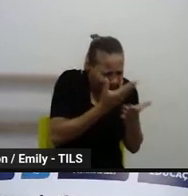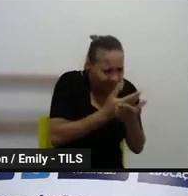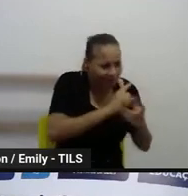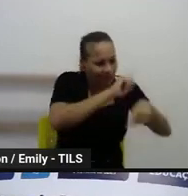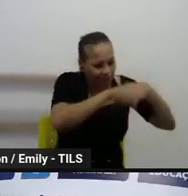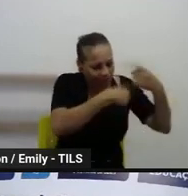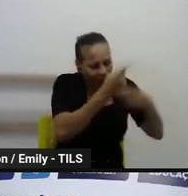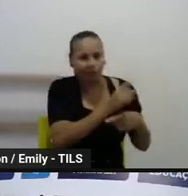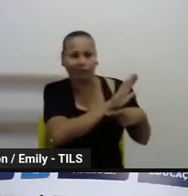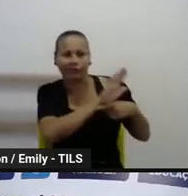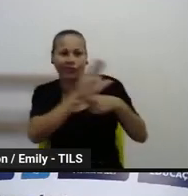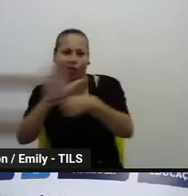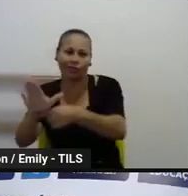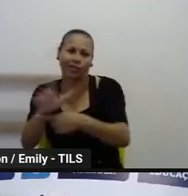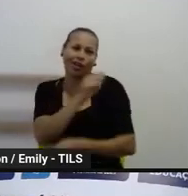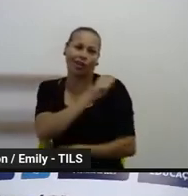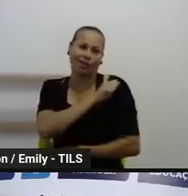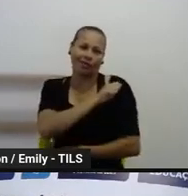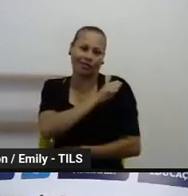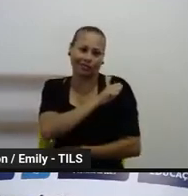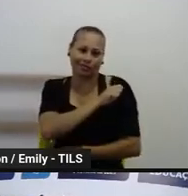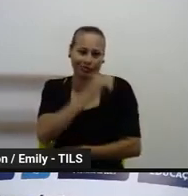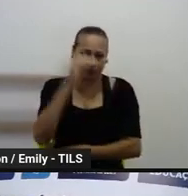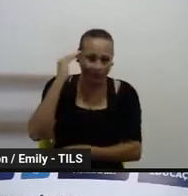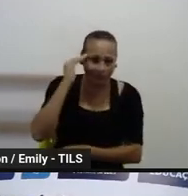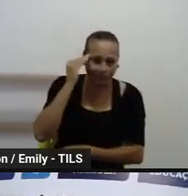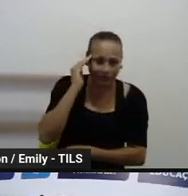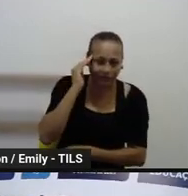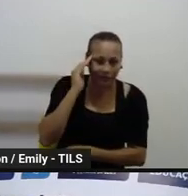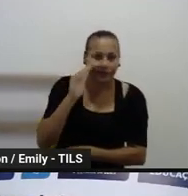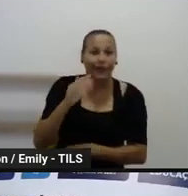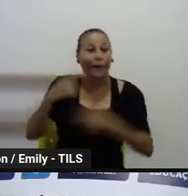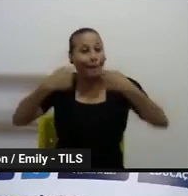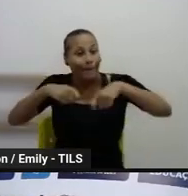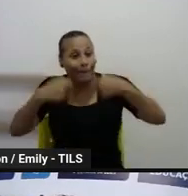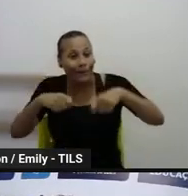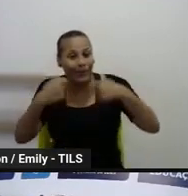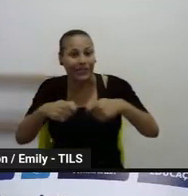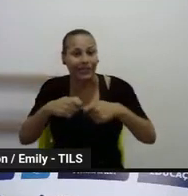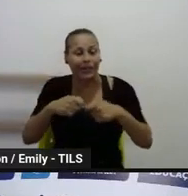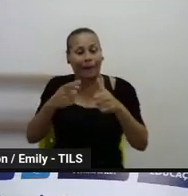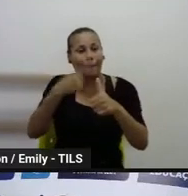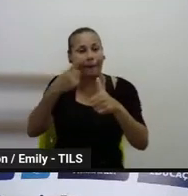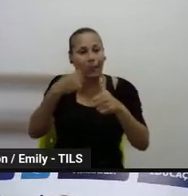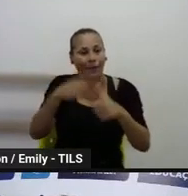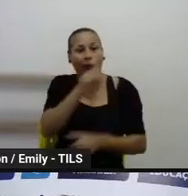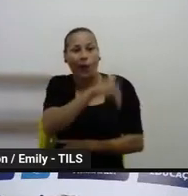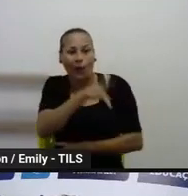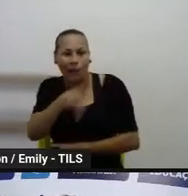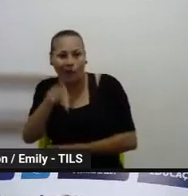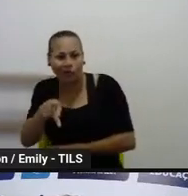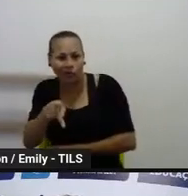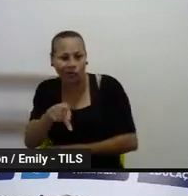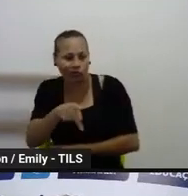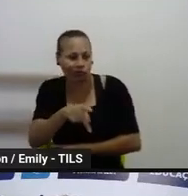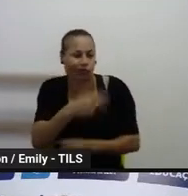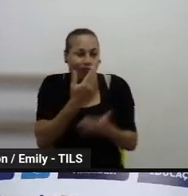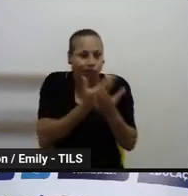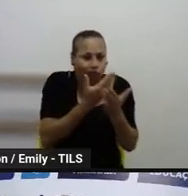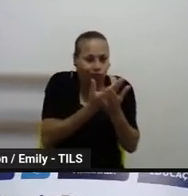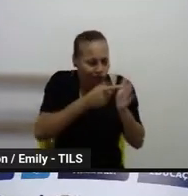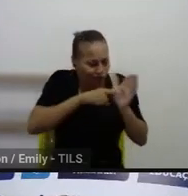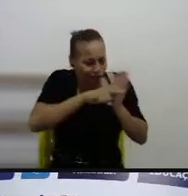formação voltada totalmente para a gente tentar dirimir, né? Junto com os